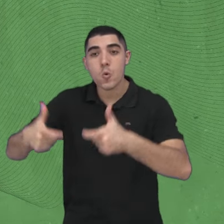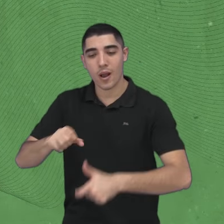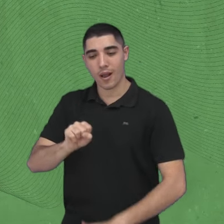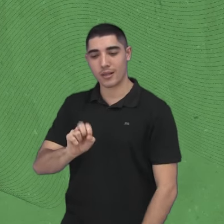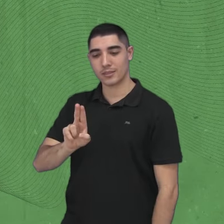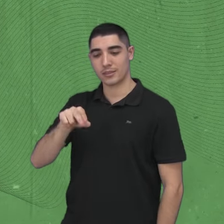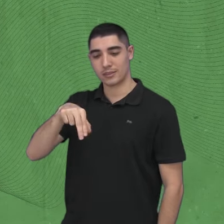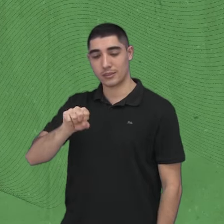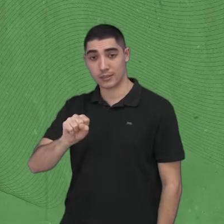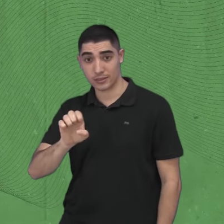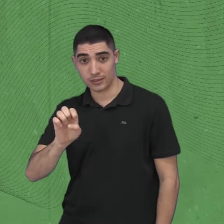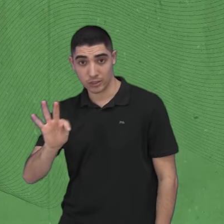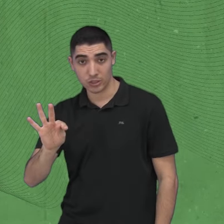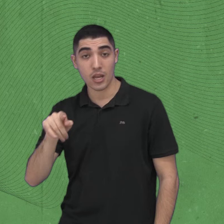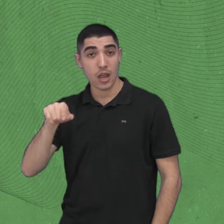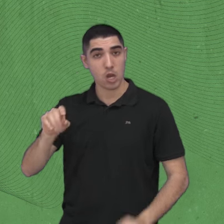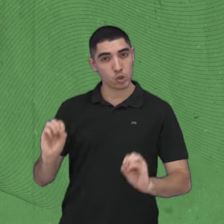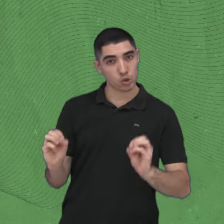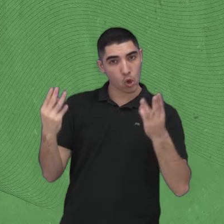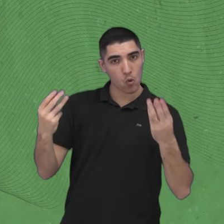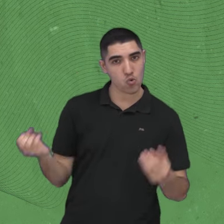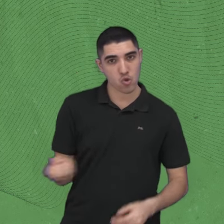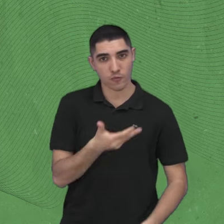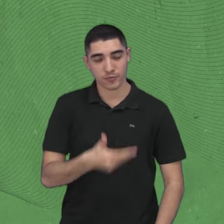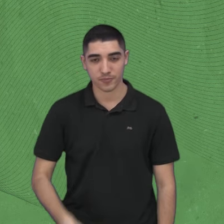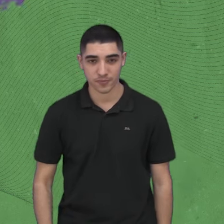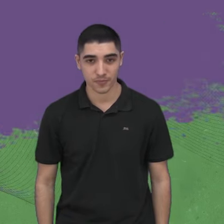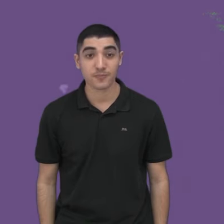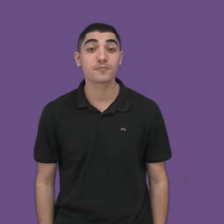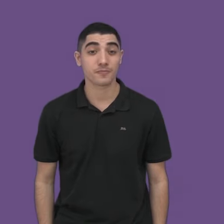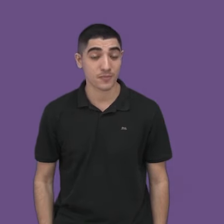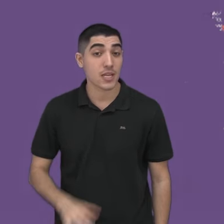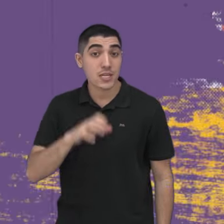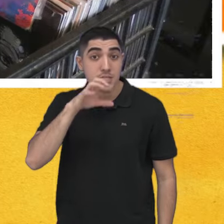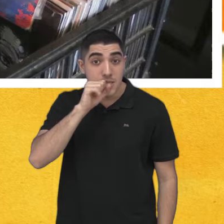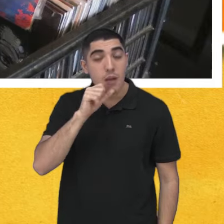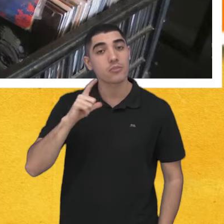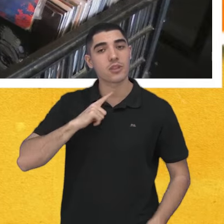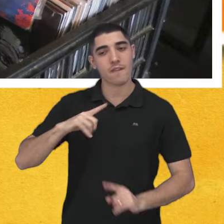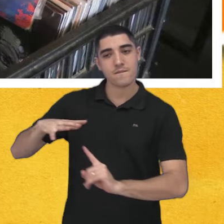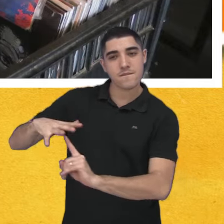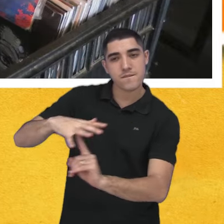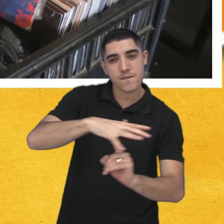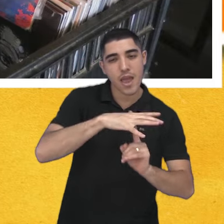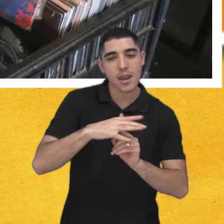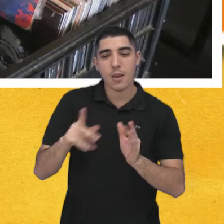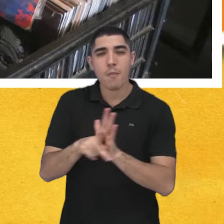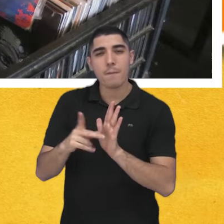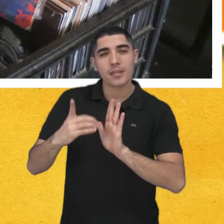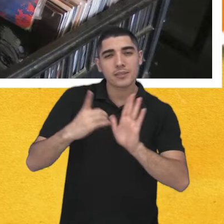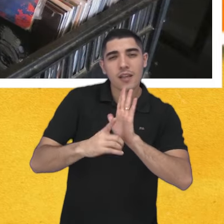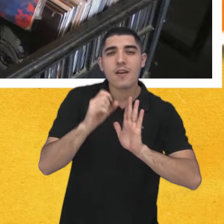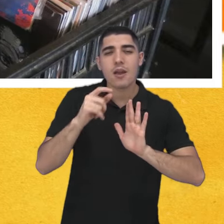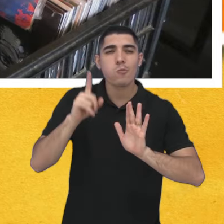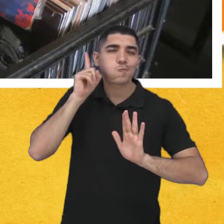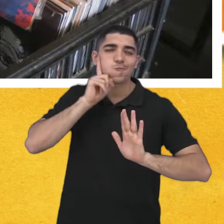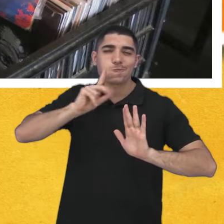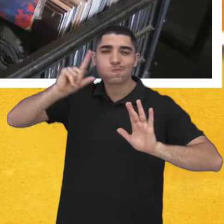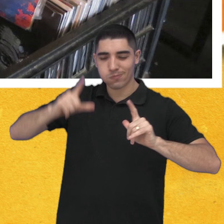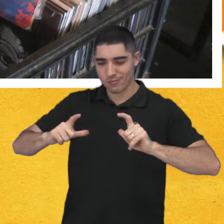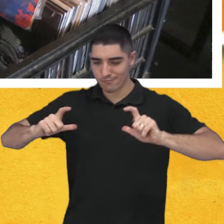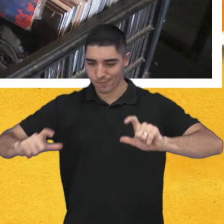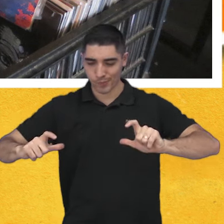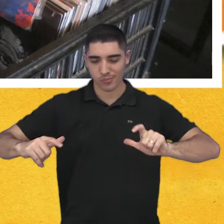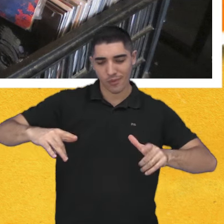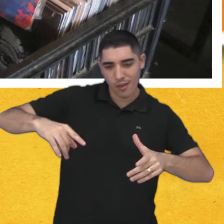no Palácio Sunset, com o nosso novo show Titãs Microfonado. No sábado, uma feira de vinil com tributo a Iron Menden